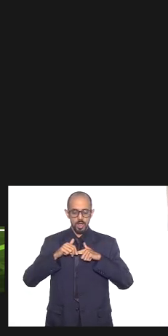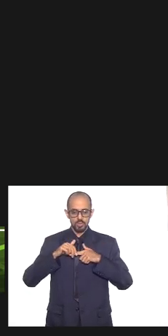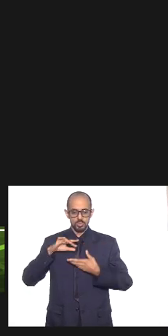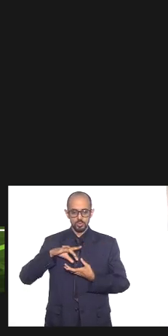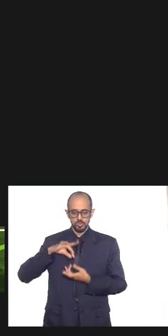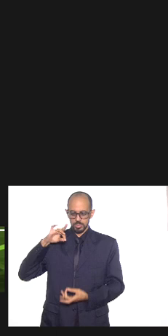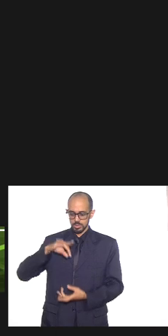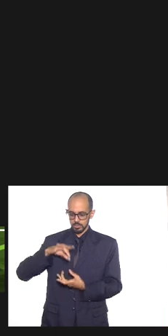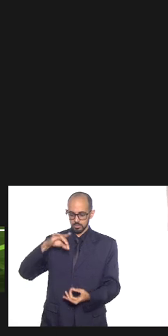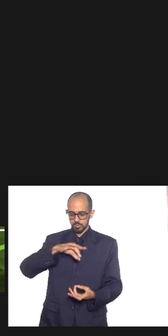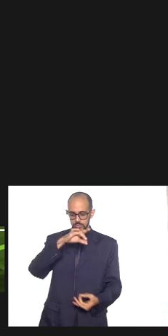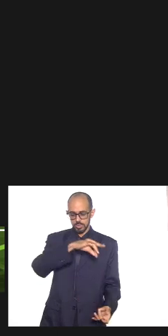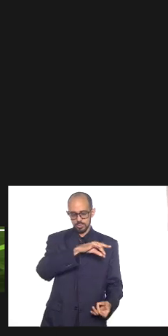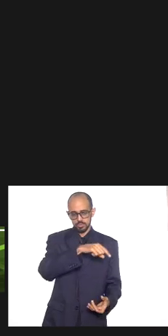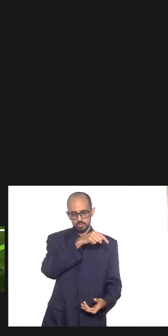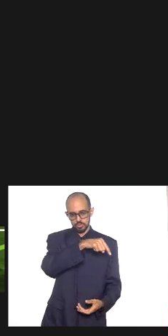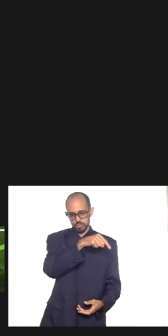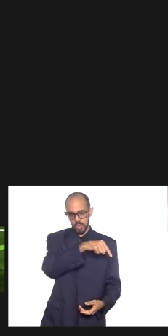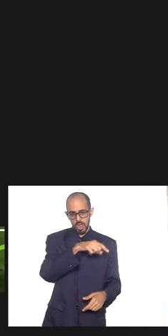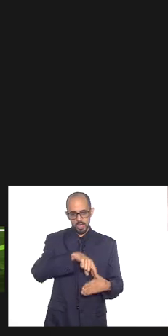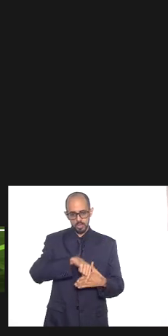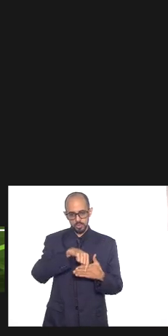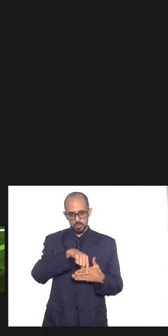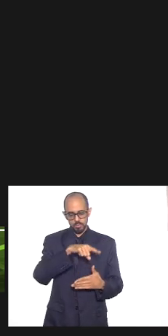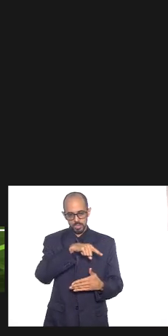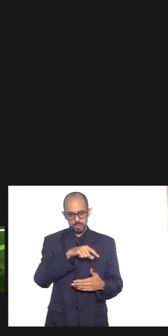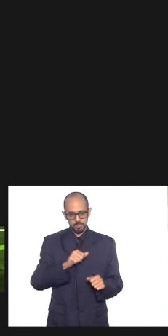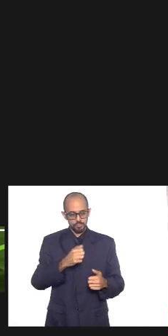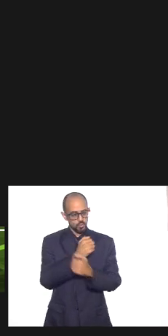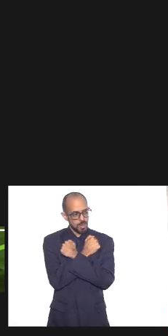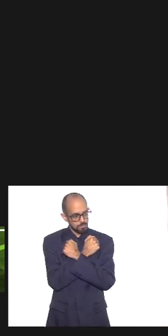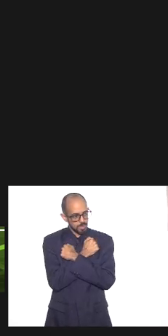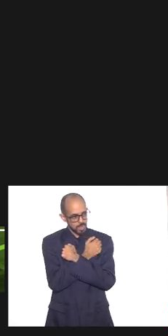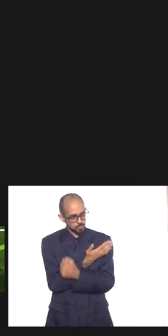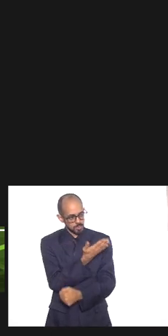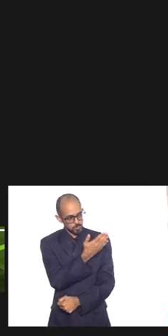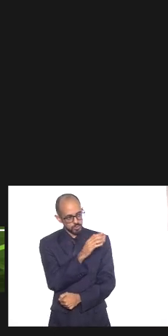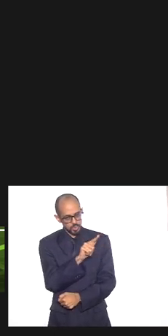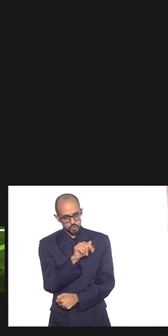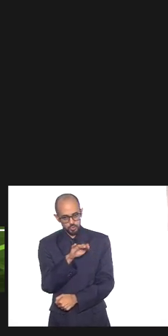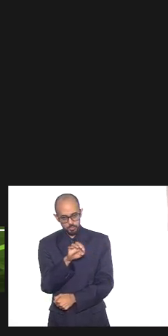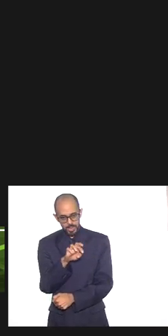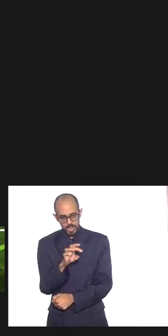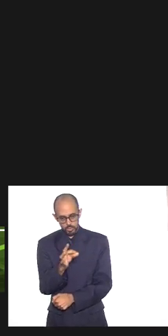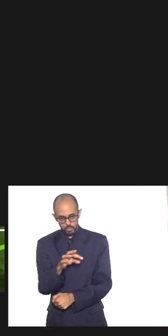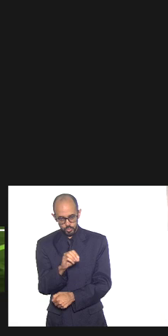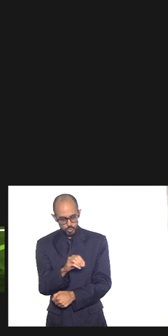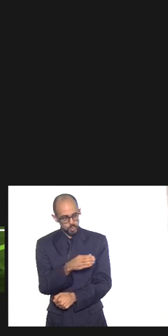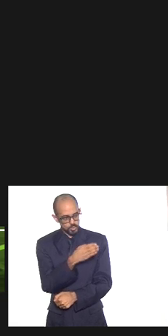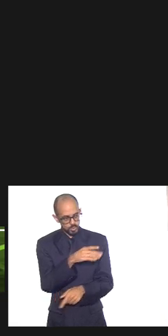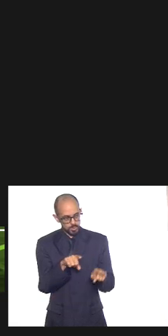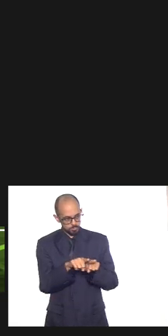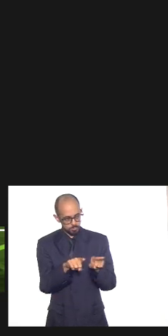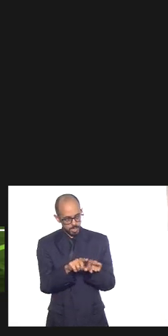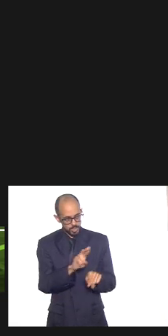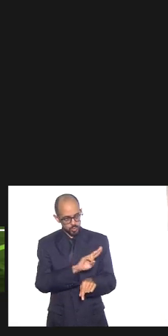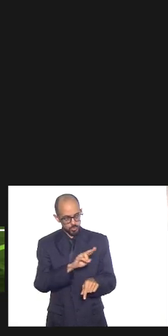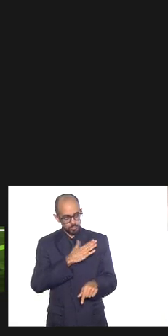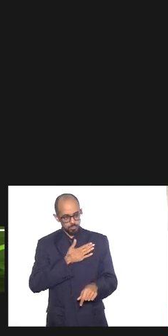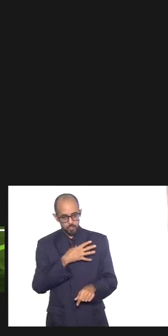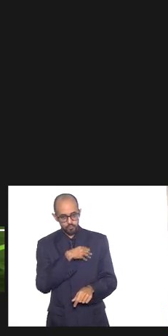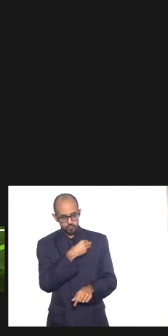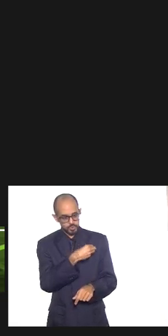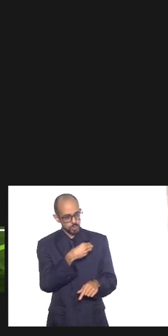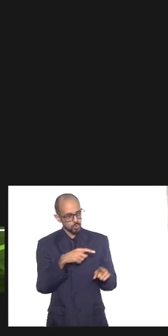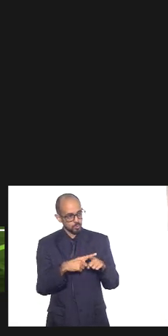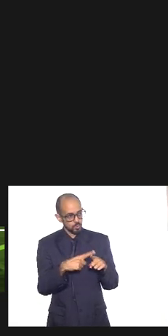Gilberto um abraço grande para você posso te mandar esse abraço em nome do meu filho Decrade deve